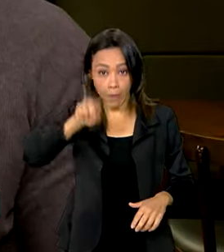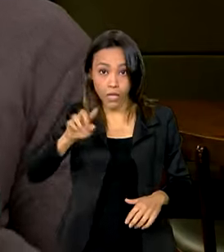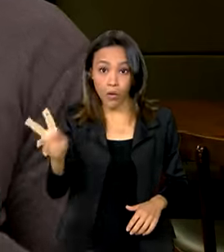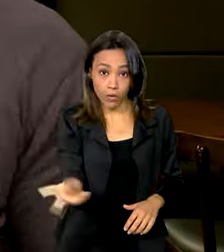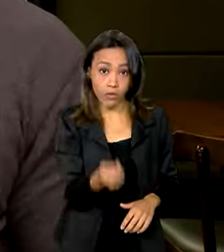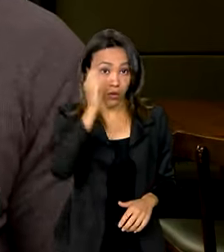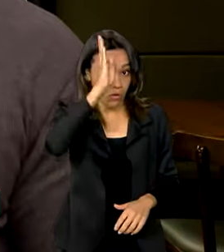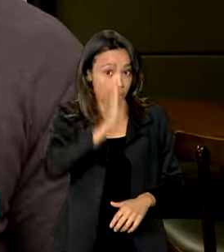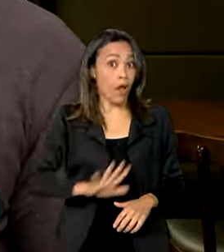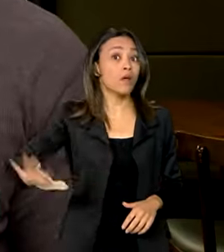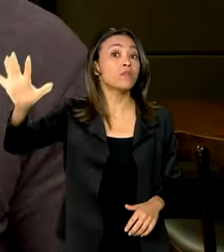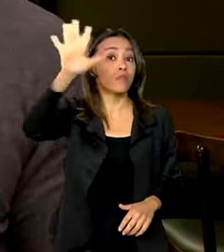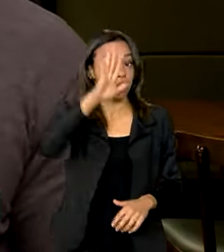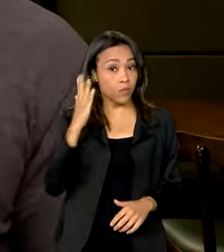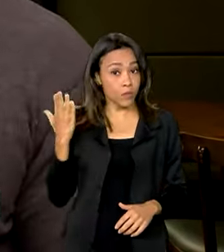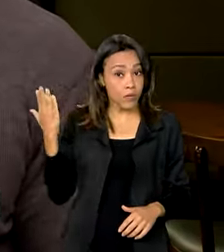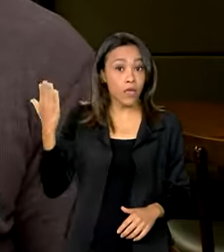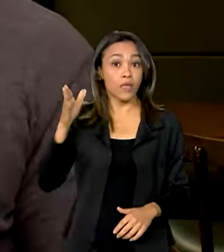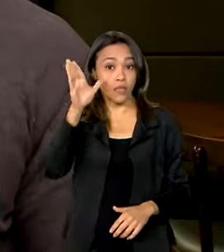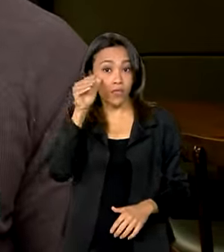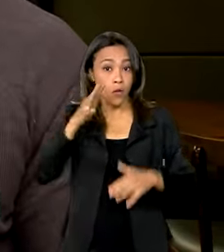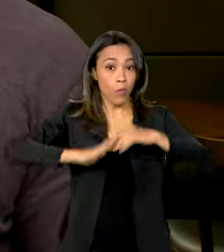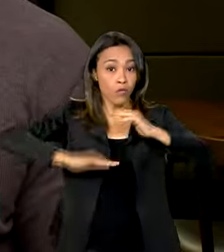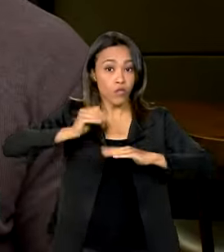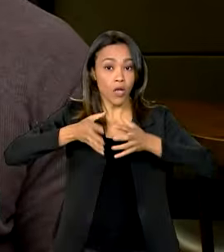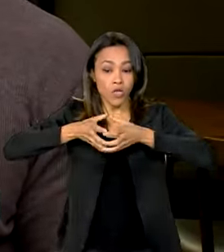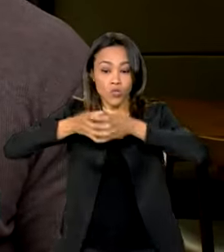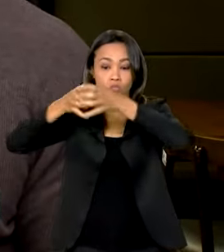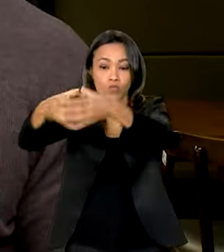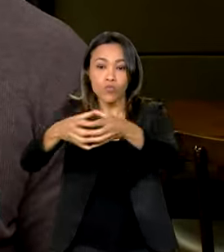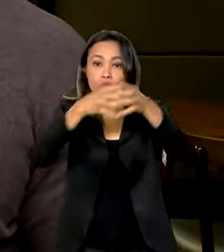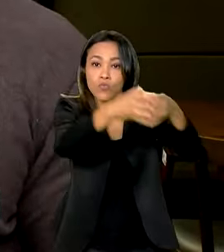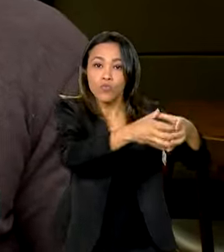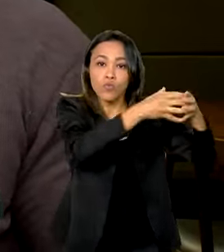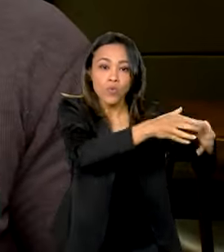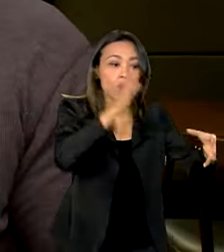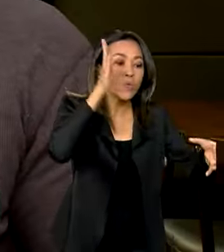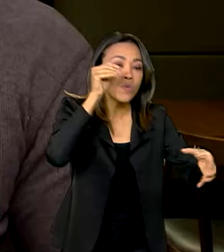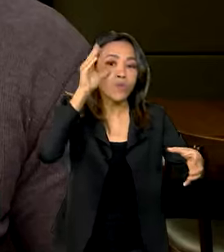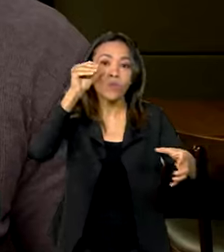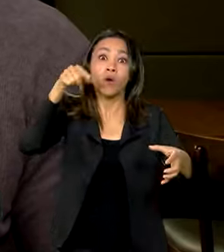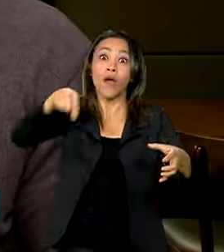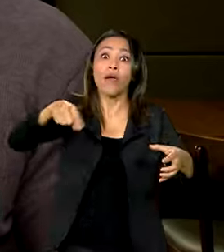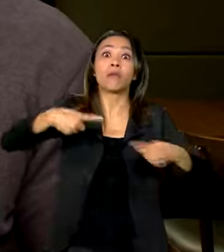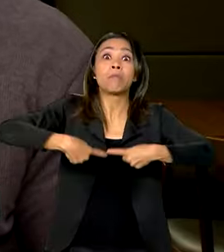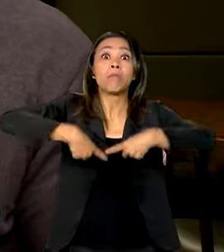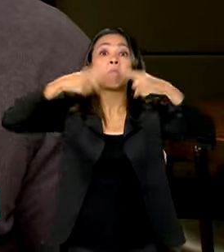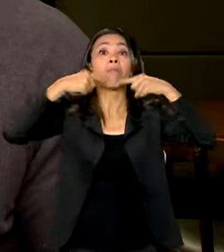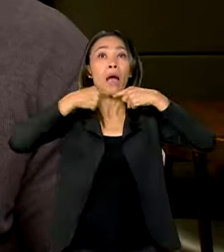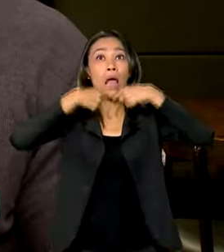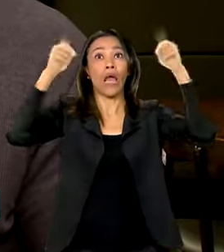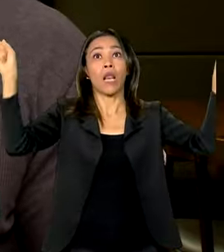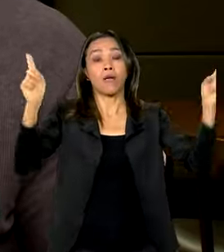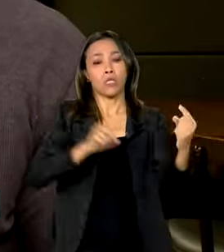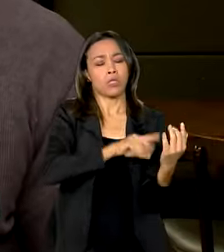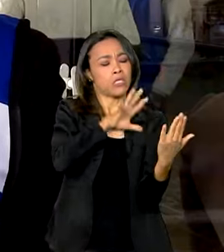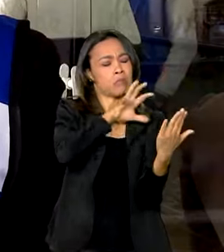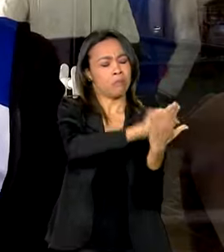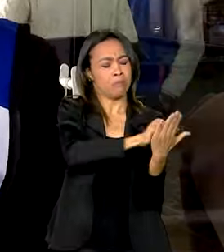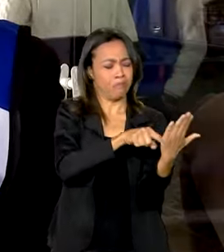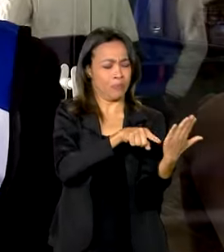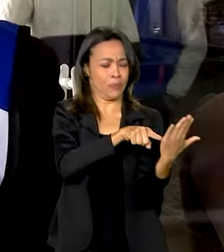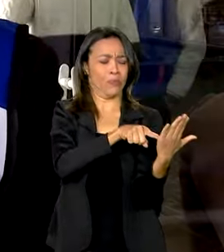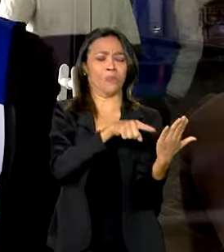país e é feita principalmente nos locais que receberam o maior número de reclamações.